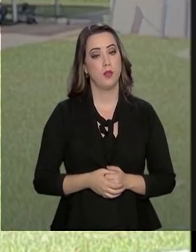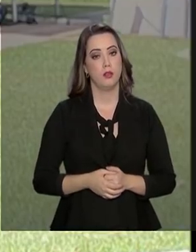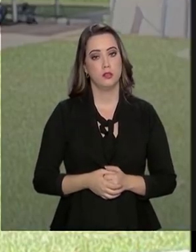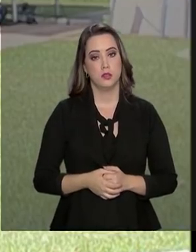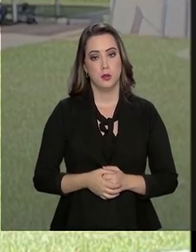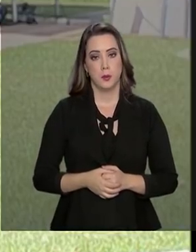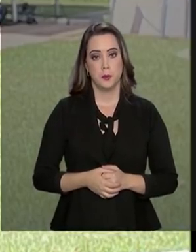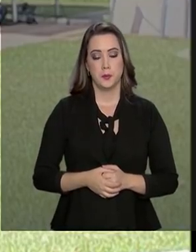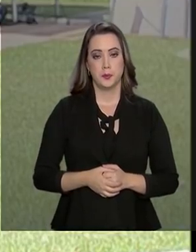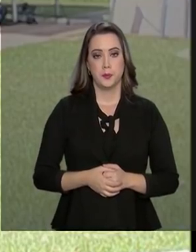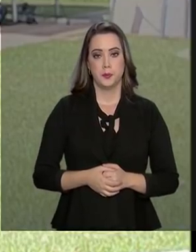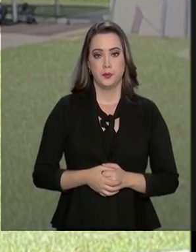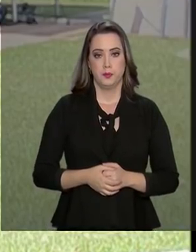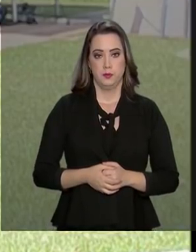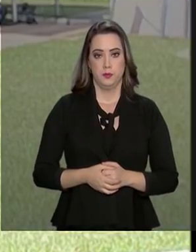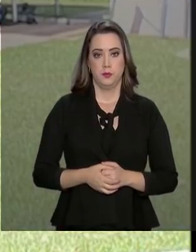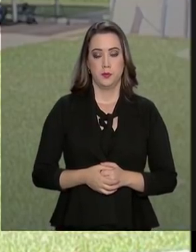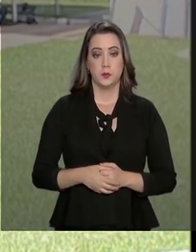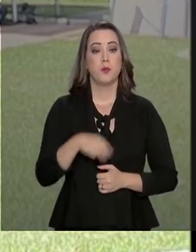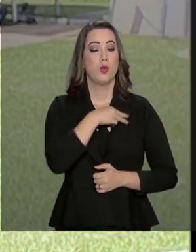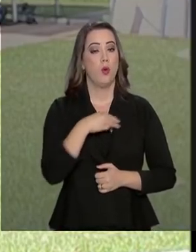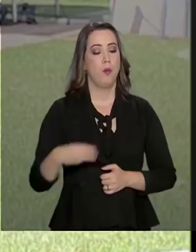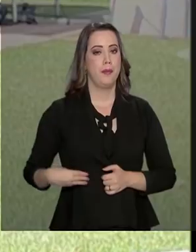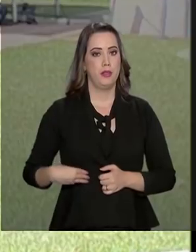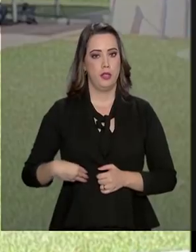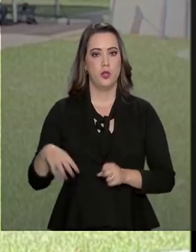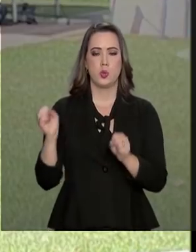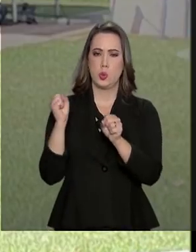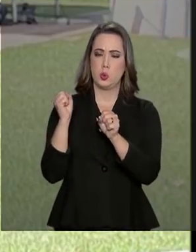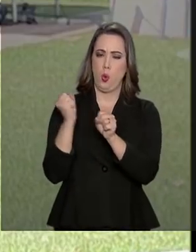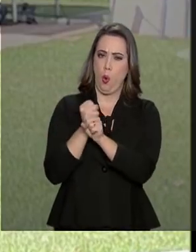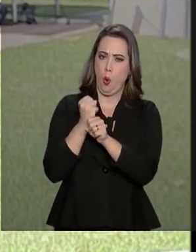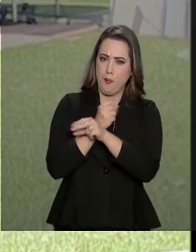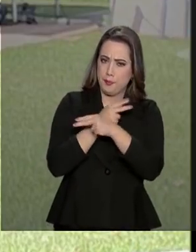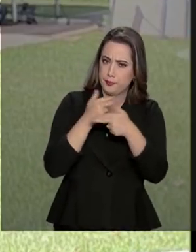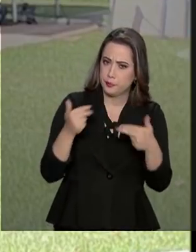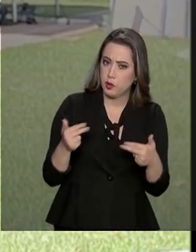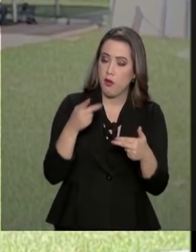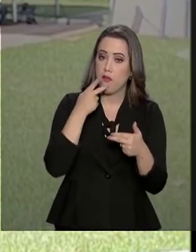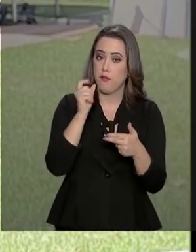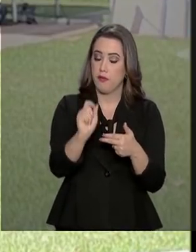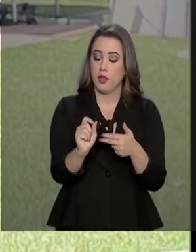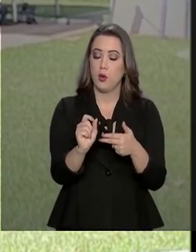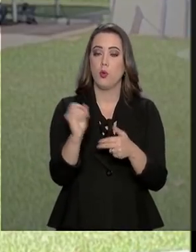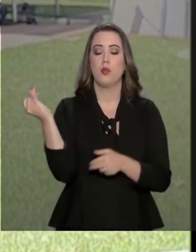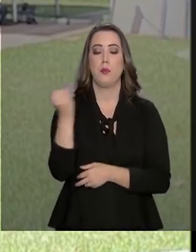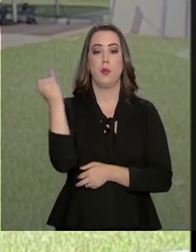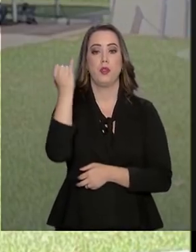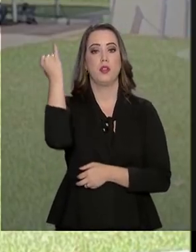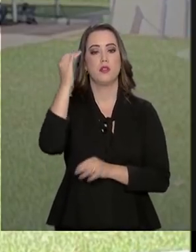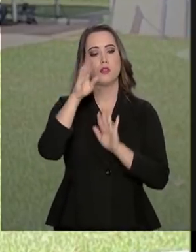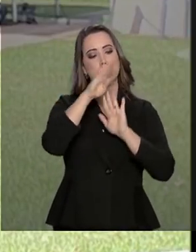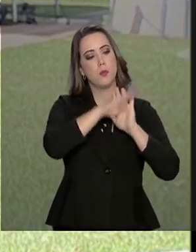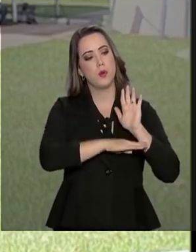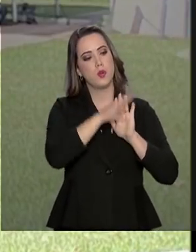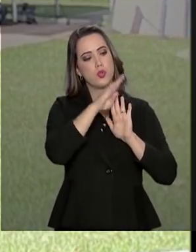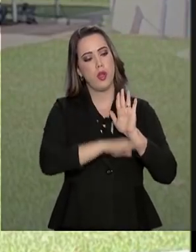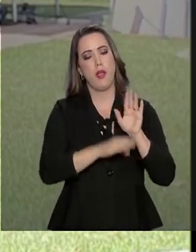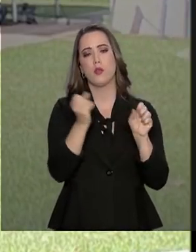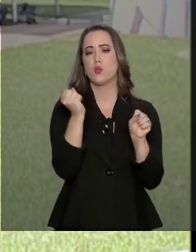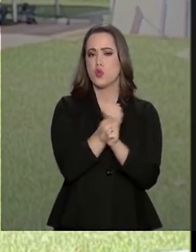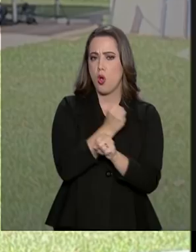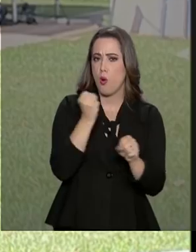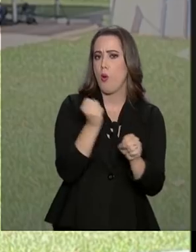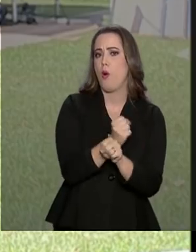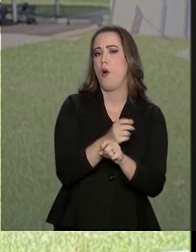Olha, o ministro da infraestrutura explicou que além de a importância, né? desses projetos de obras e